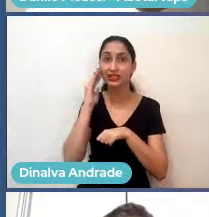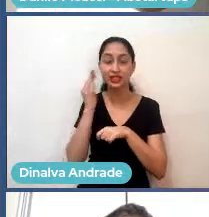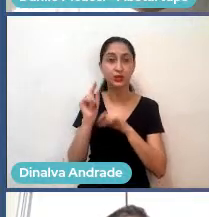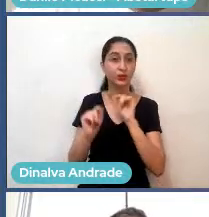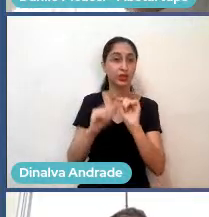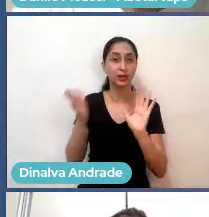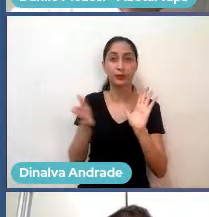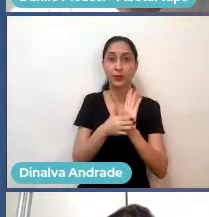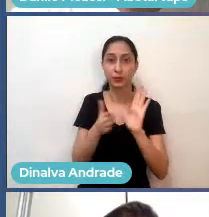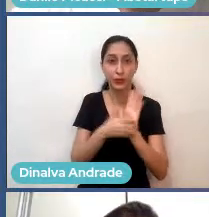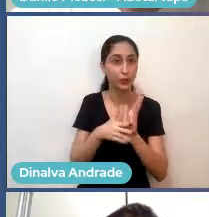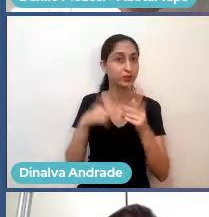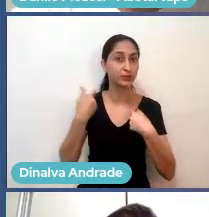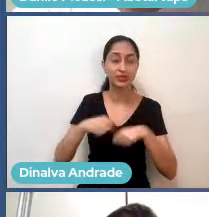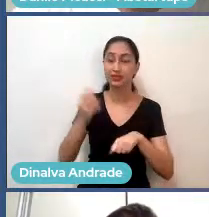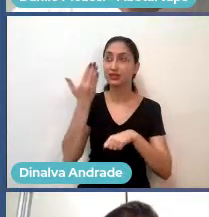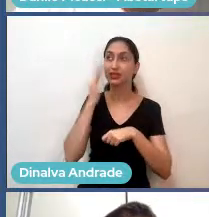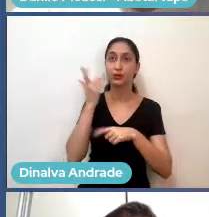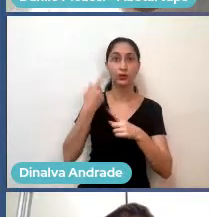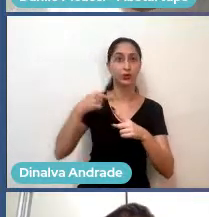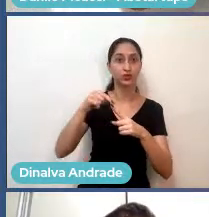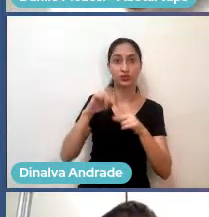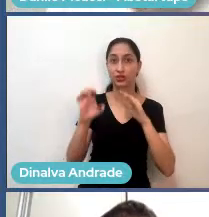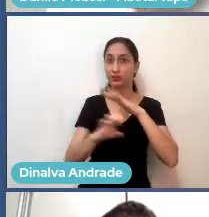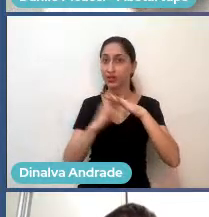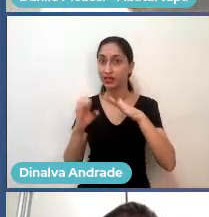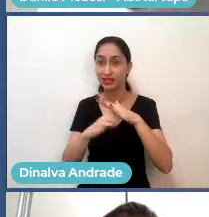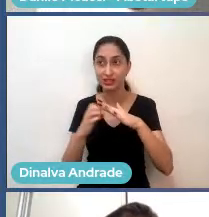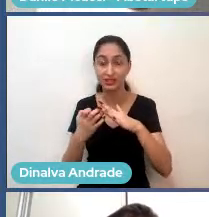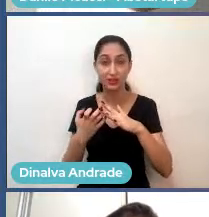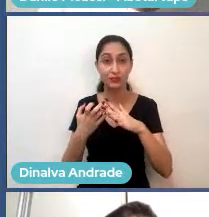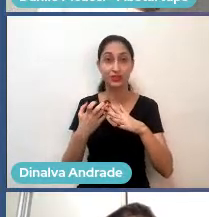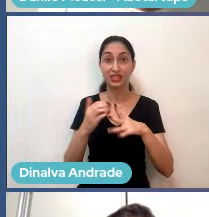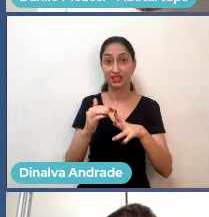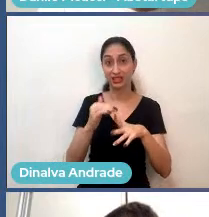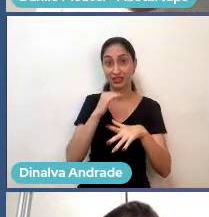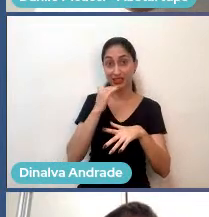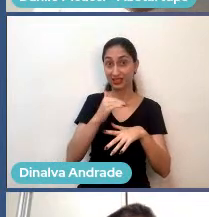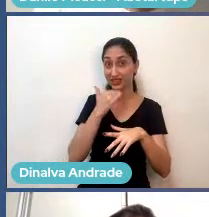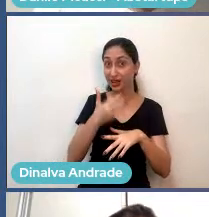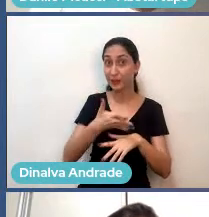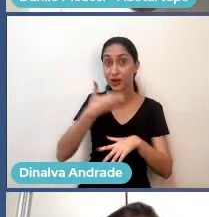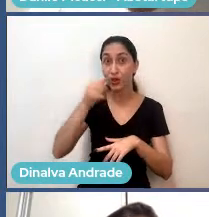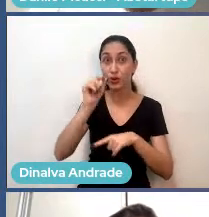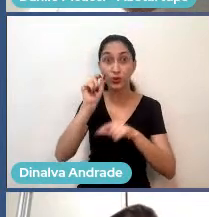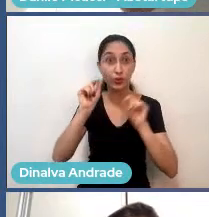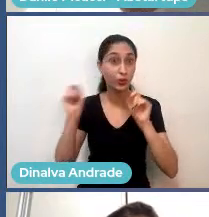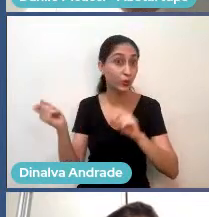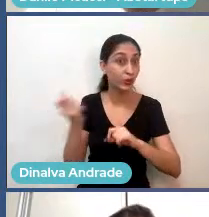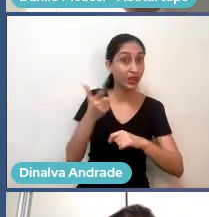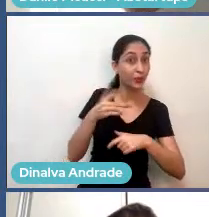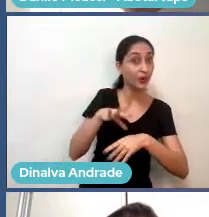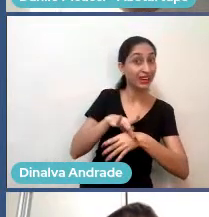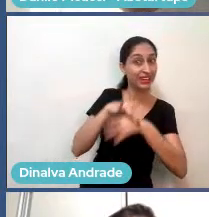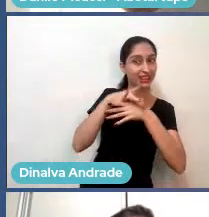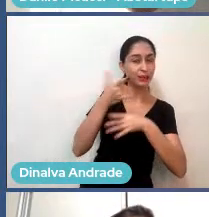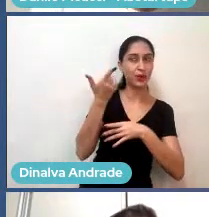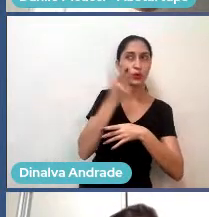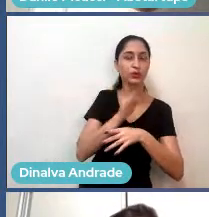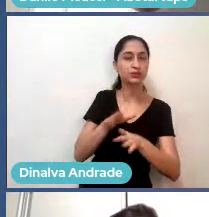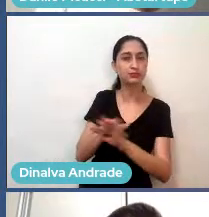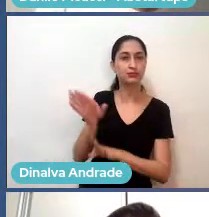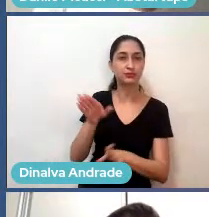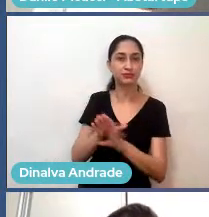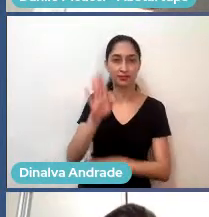propósitos, precisam entender os objetivos da empresa e ninguém melhor do que o líder principal da empresa fazer isso. Então,